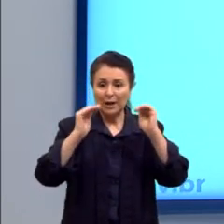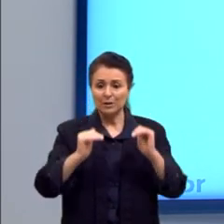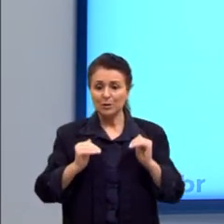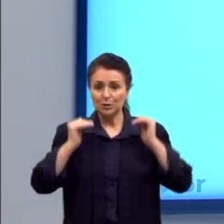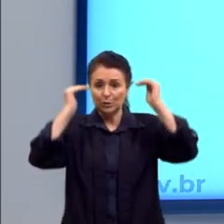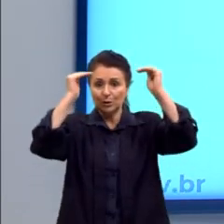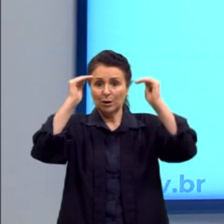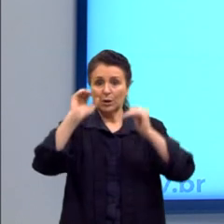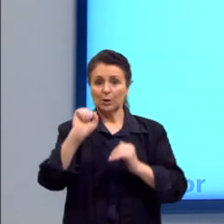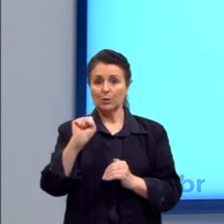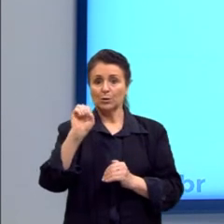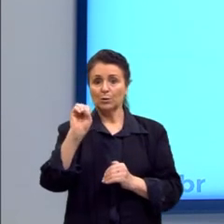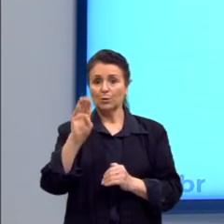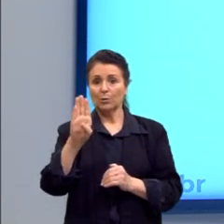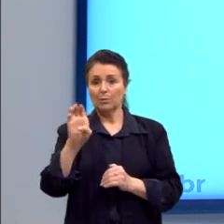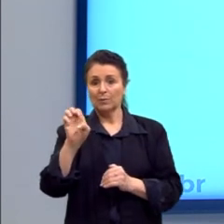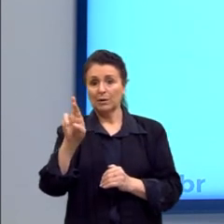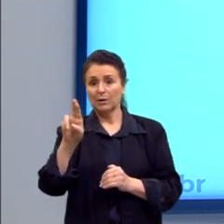O que vai acontecer?